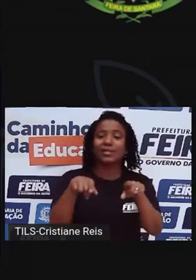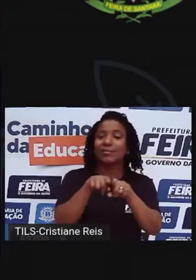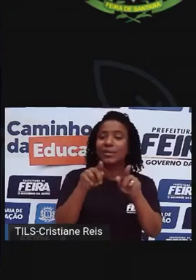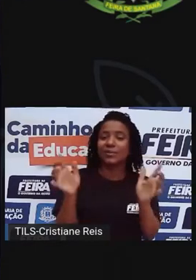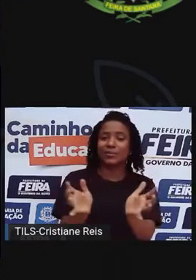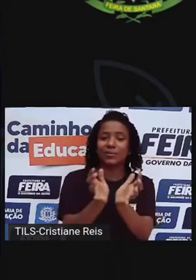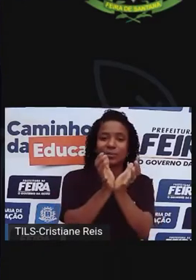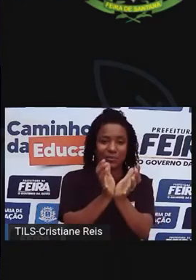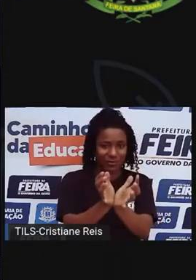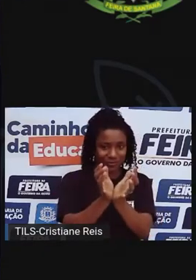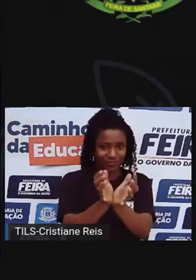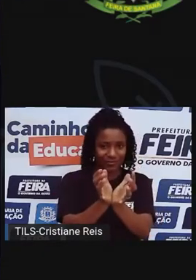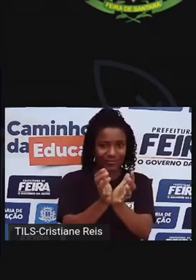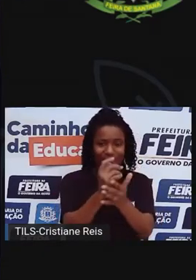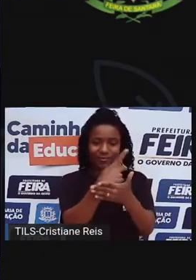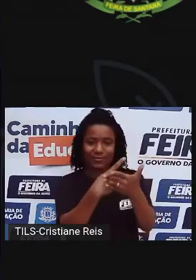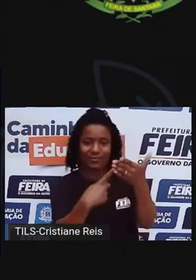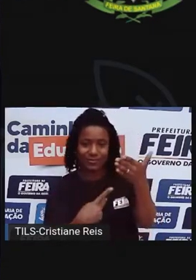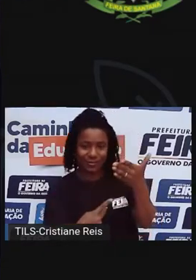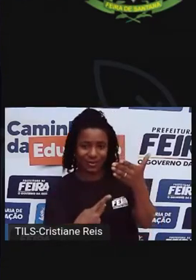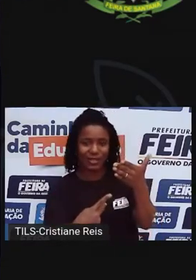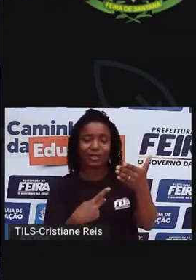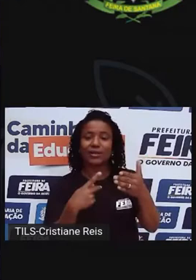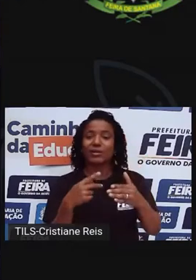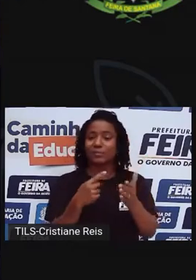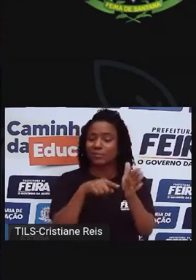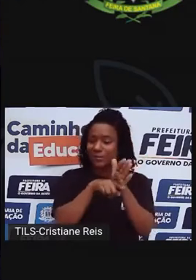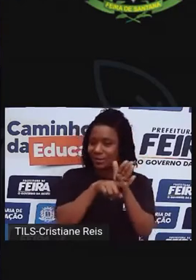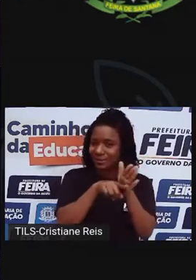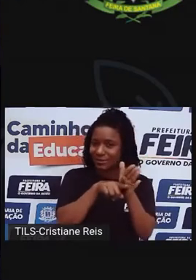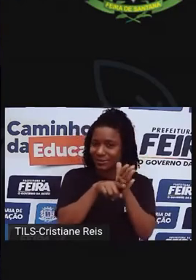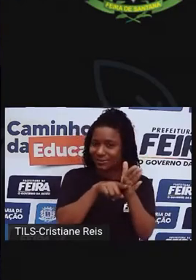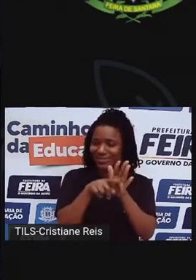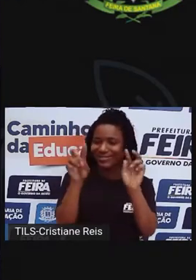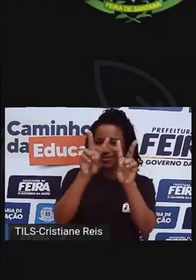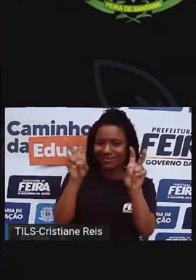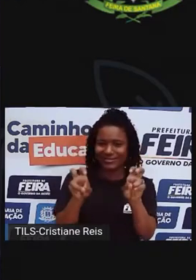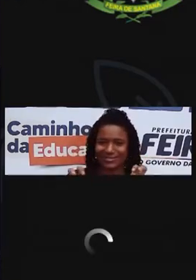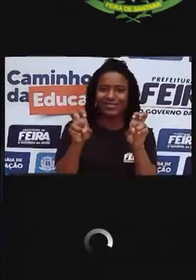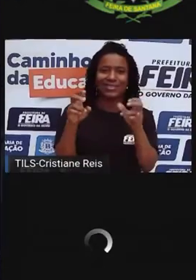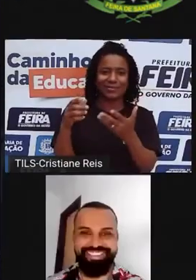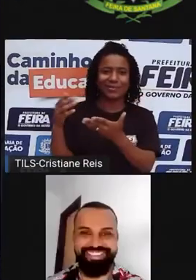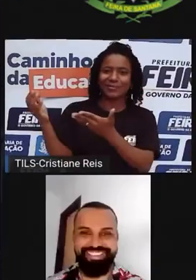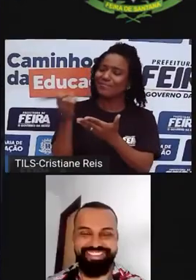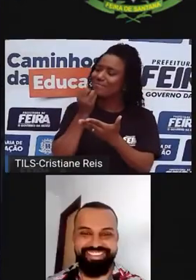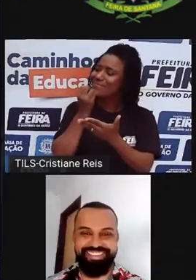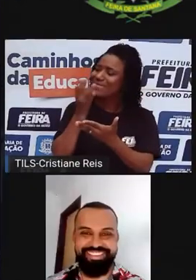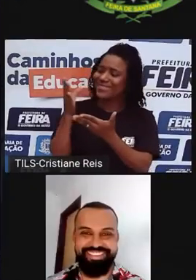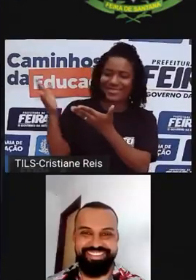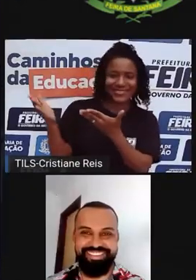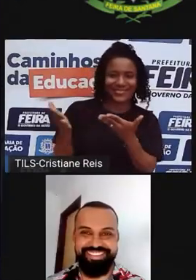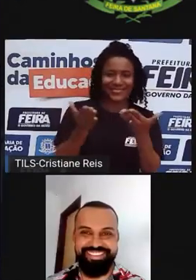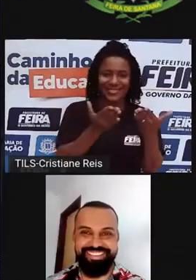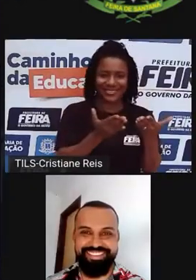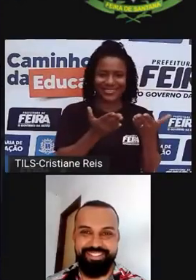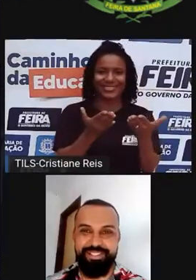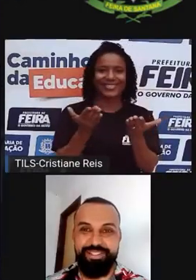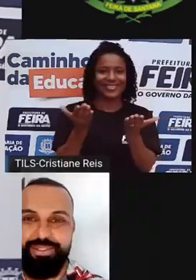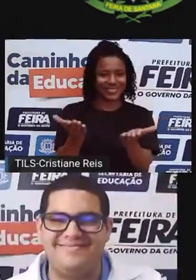Corpo Território Decolonial. Professor Eduardo, muito bem-vindo ao Saberes e Viveres. Agora é contigo.